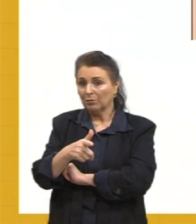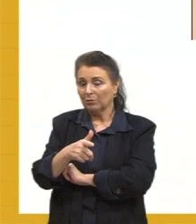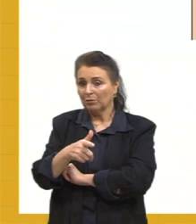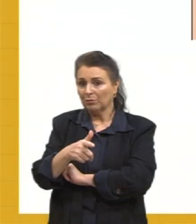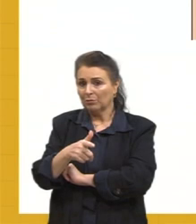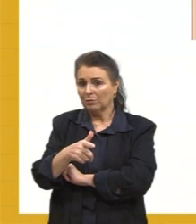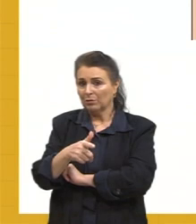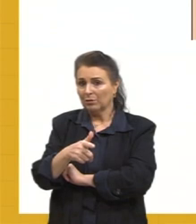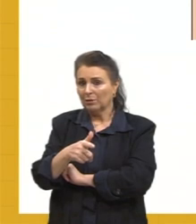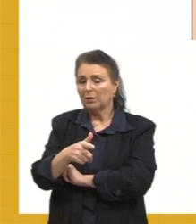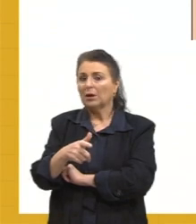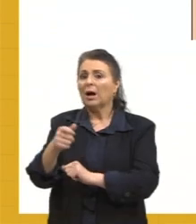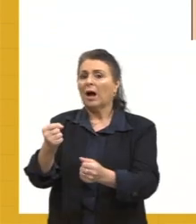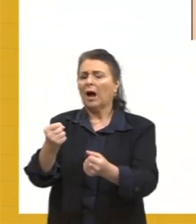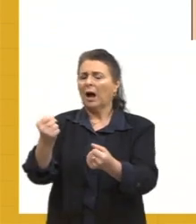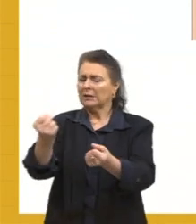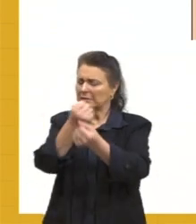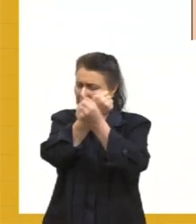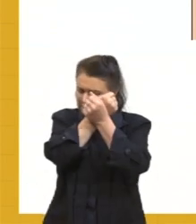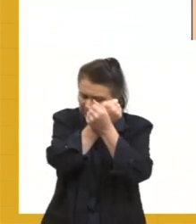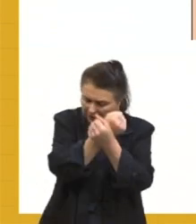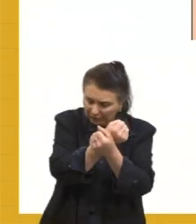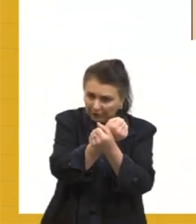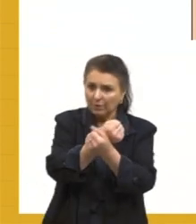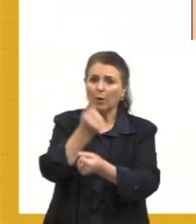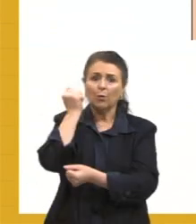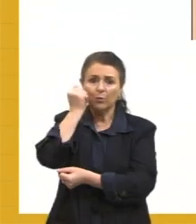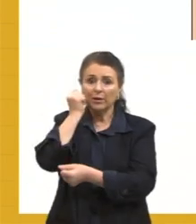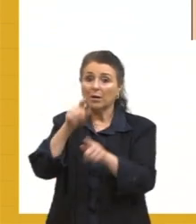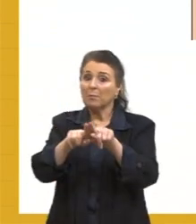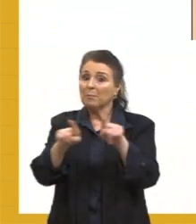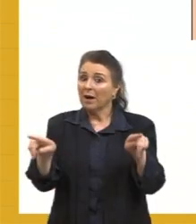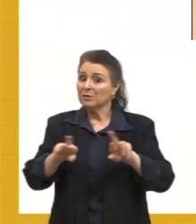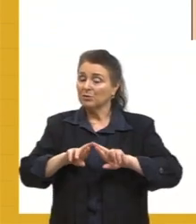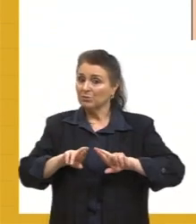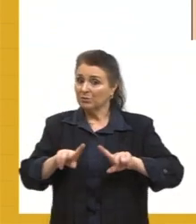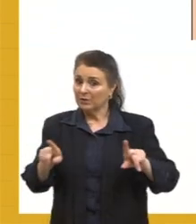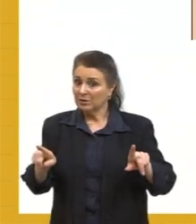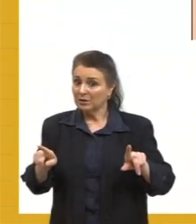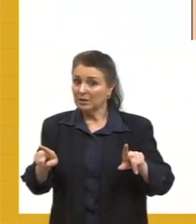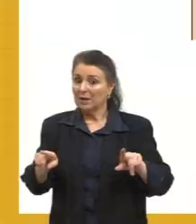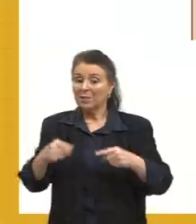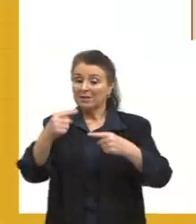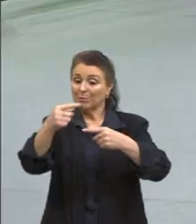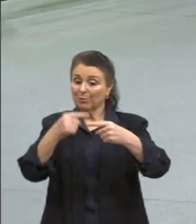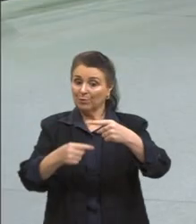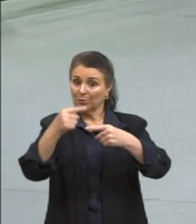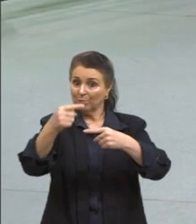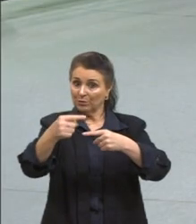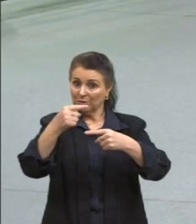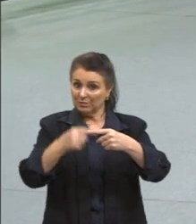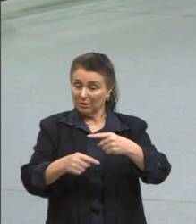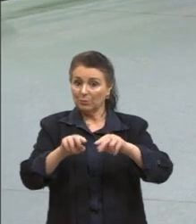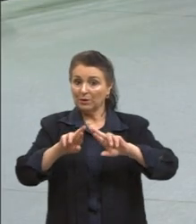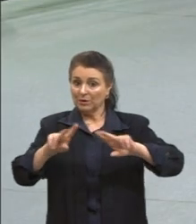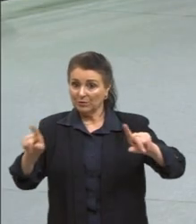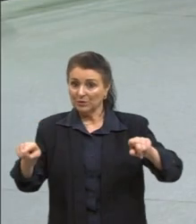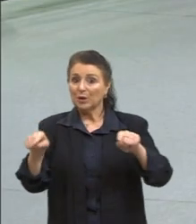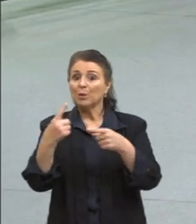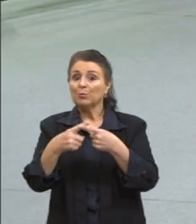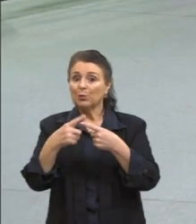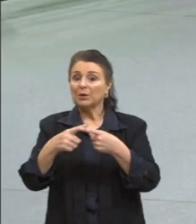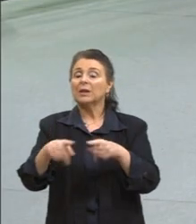escravidão negra, mas não da mesma proporção, porque eles escravizaram os indígenas,